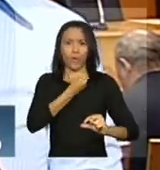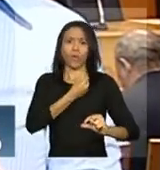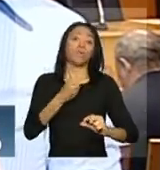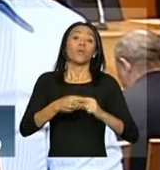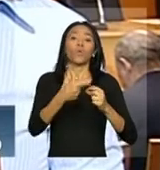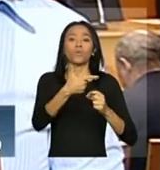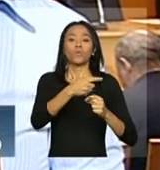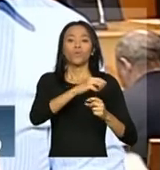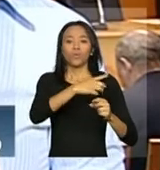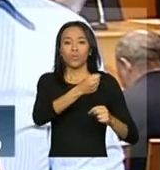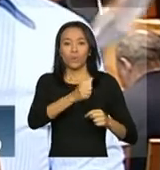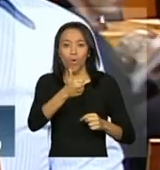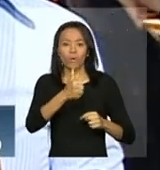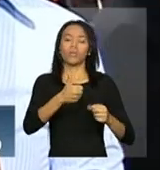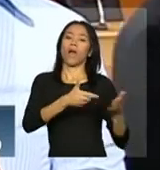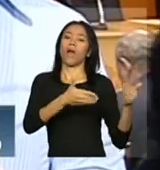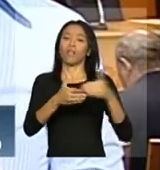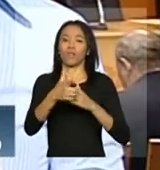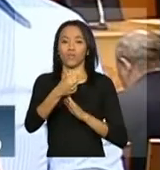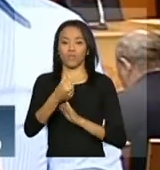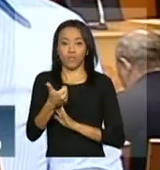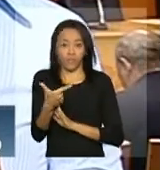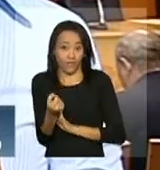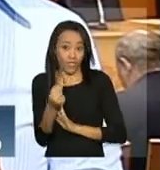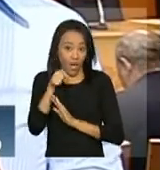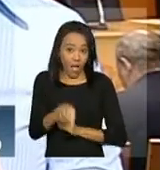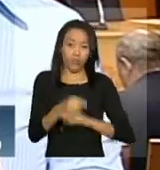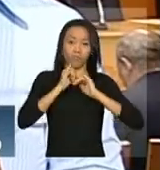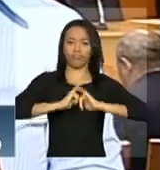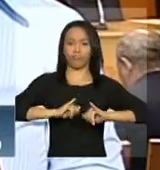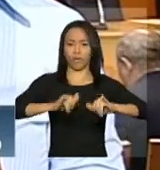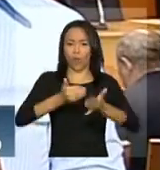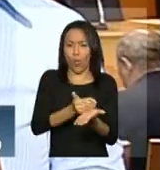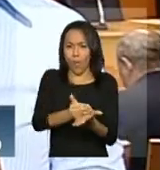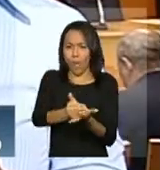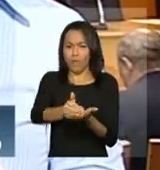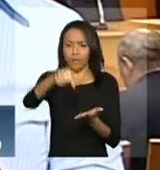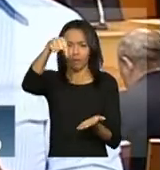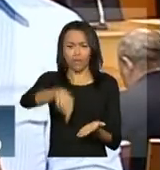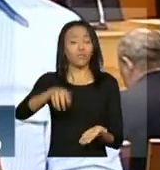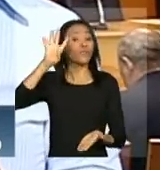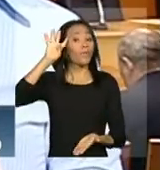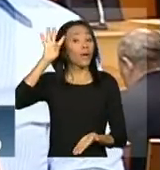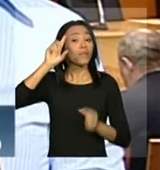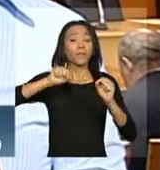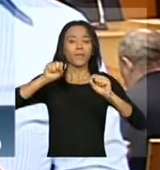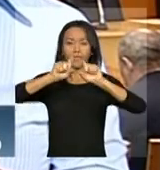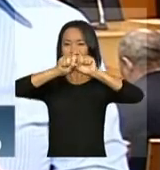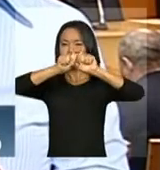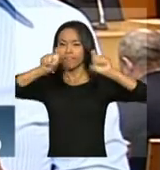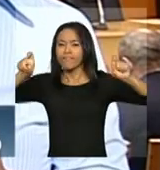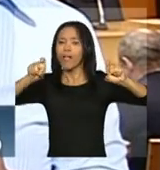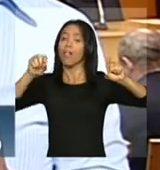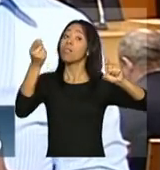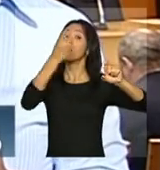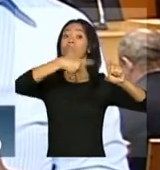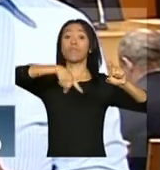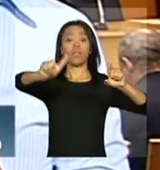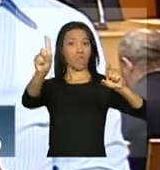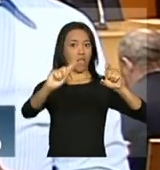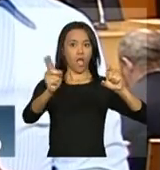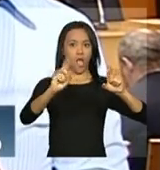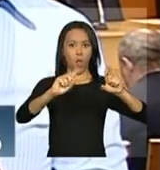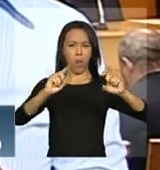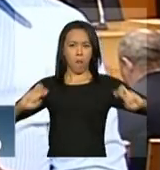os anos de 2011 e 2020. A campanha que começa nesta quarta-feira traz frases como Não deixe um acidente